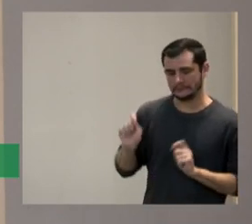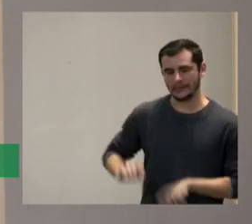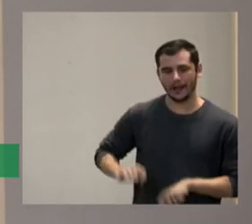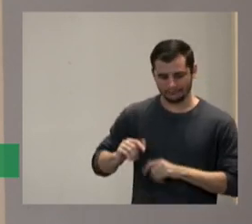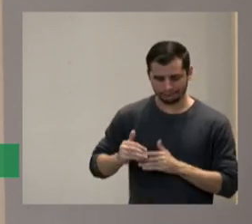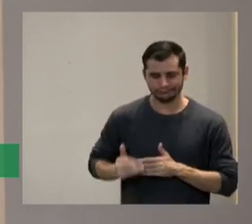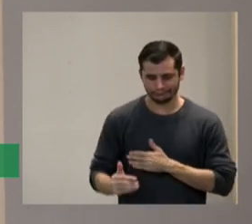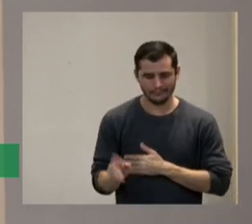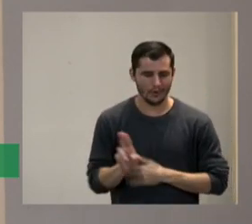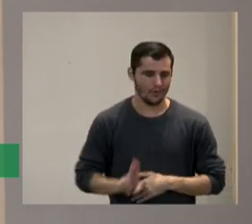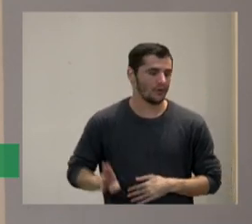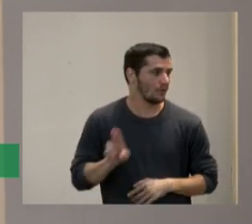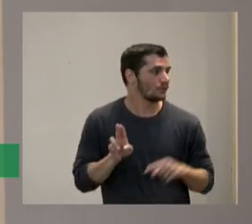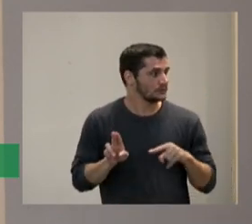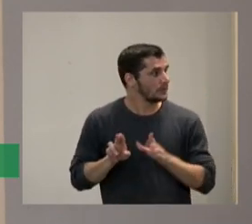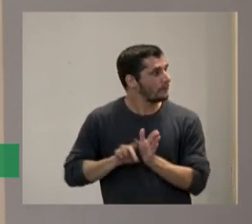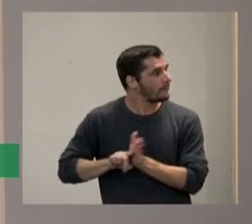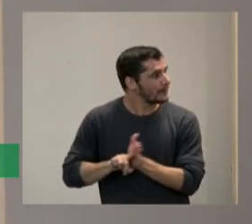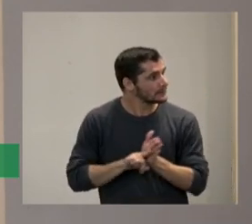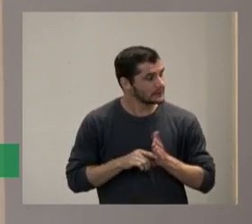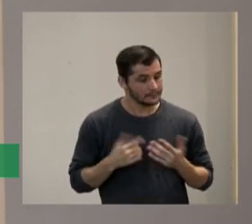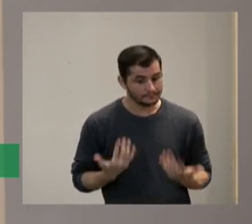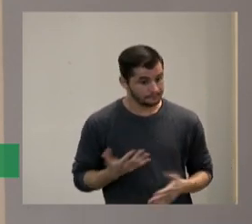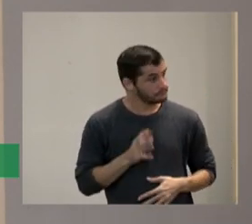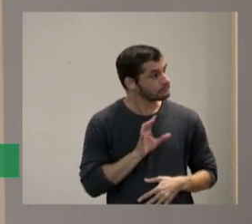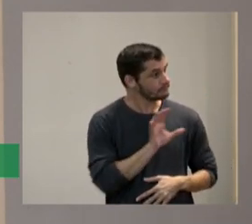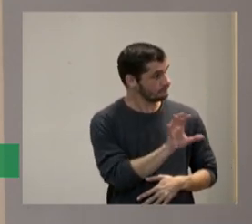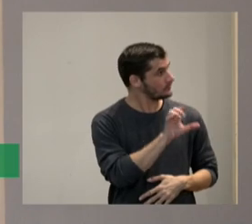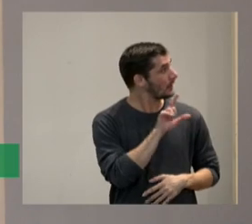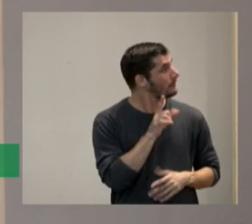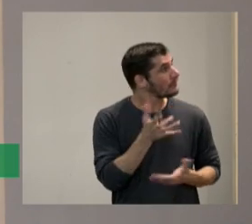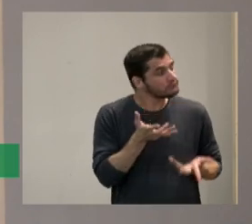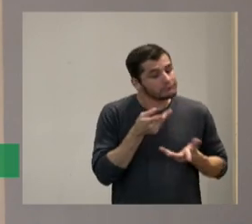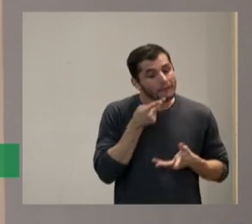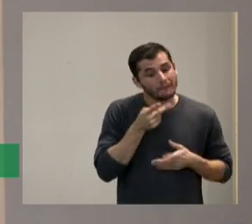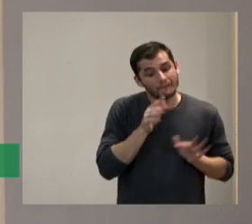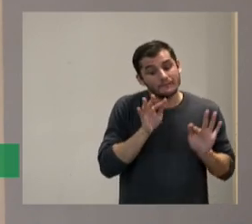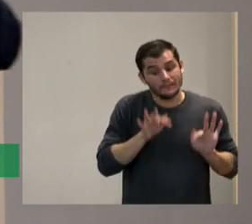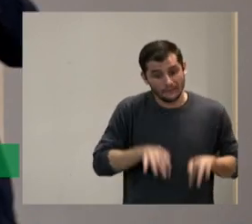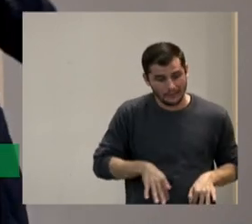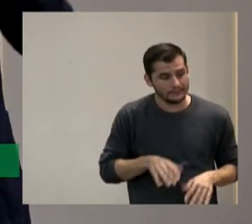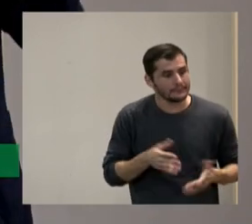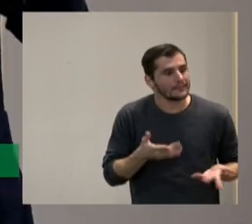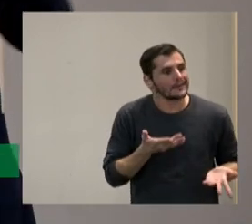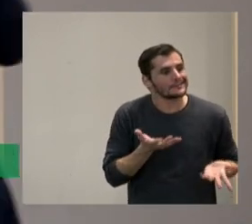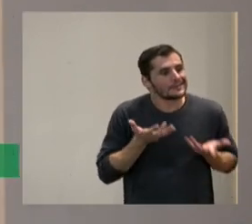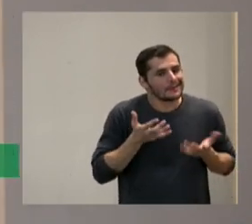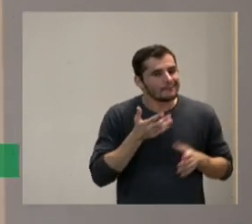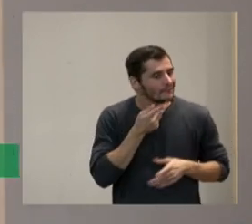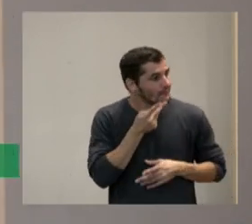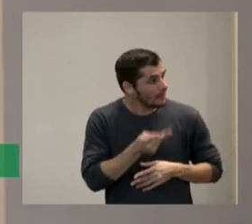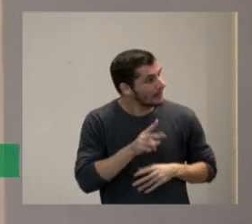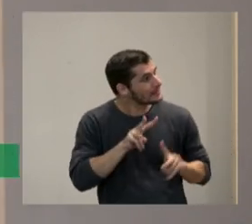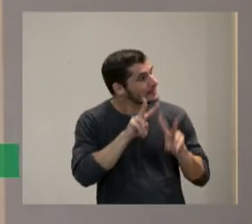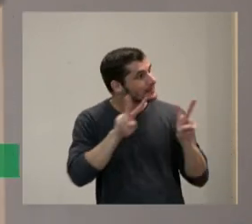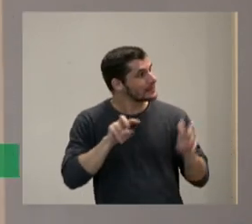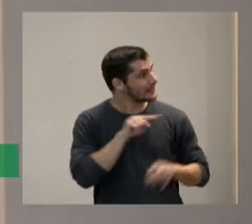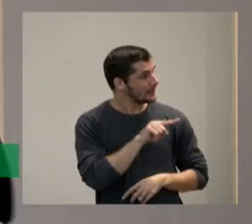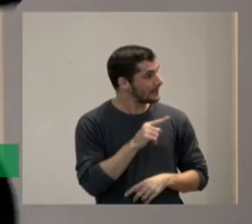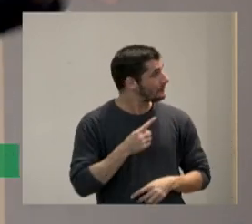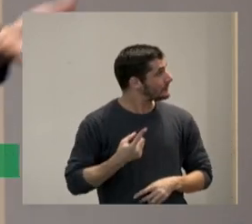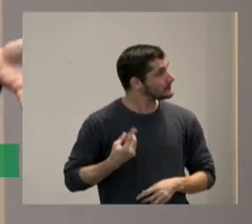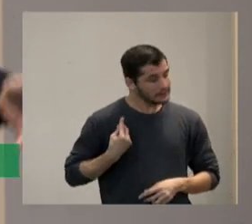e com isto queria acabar não sem antes falar que a gente